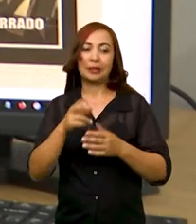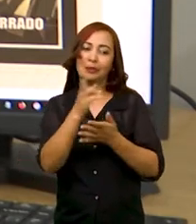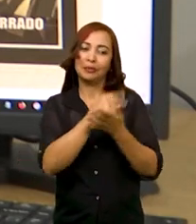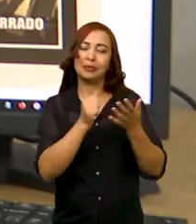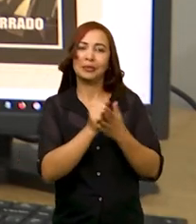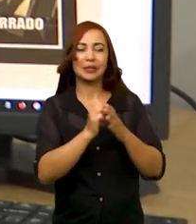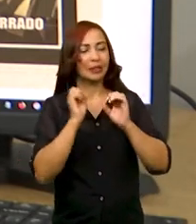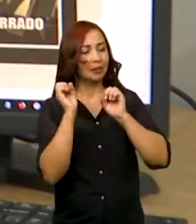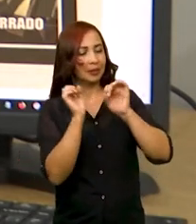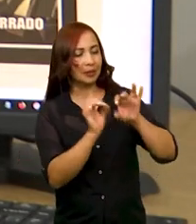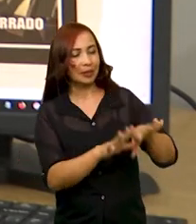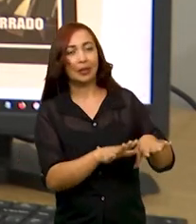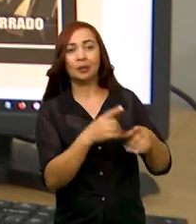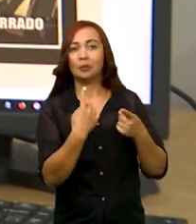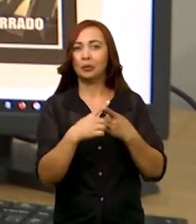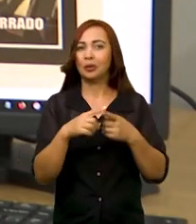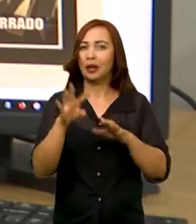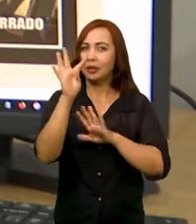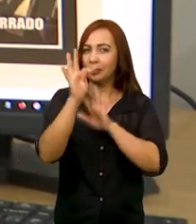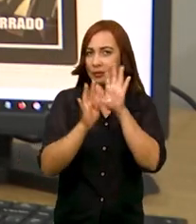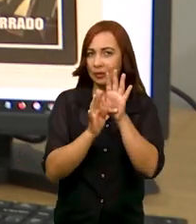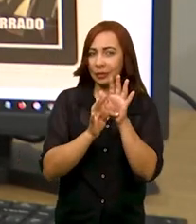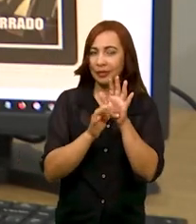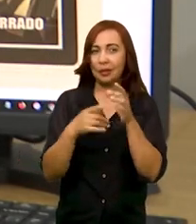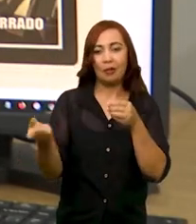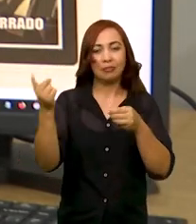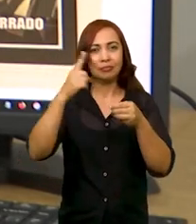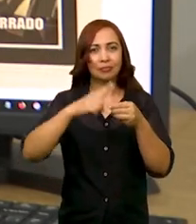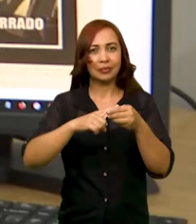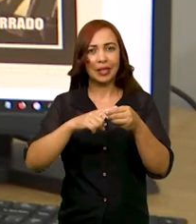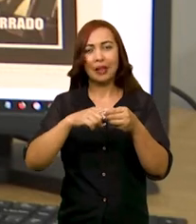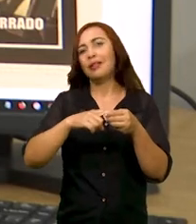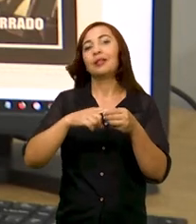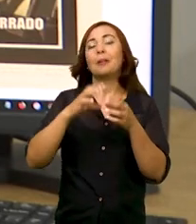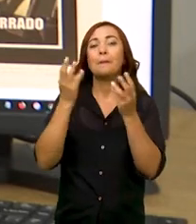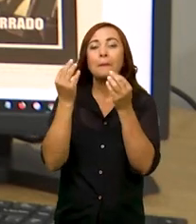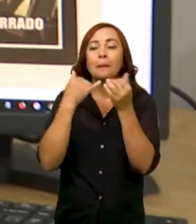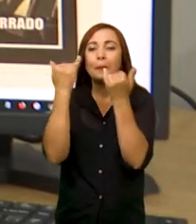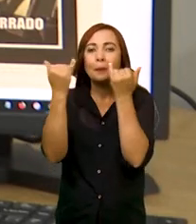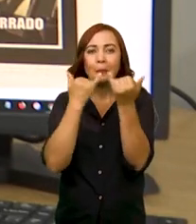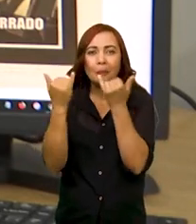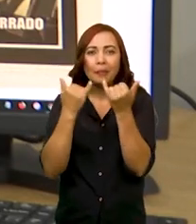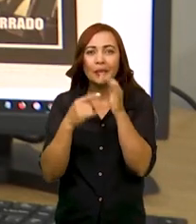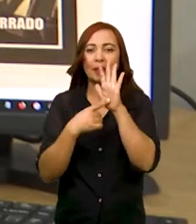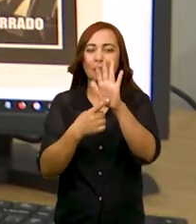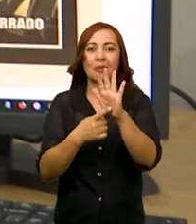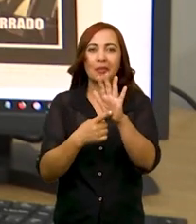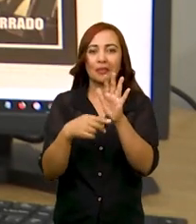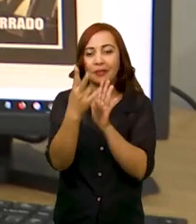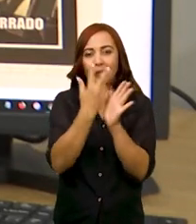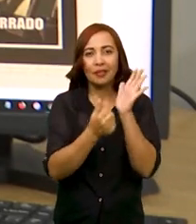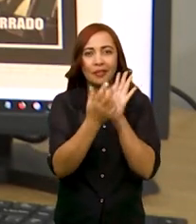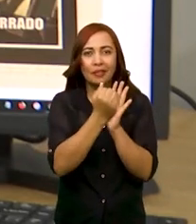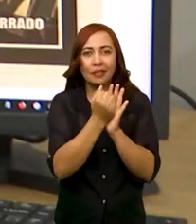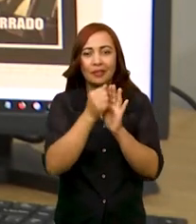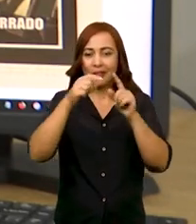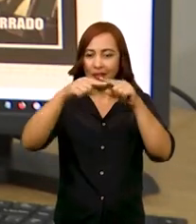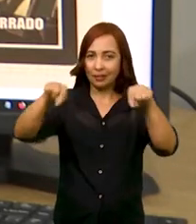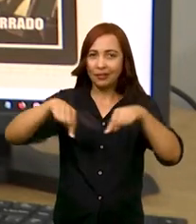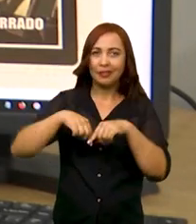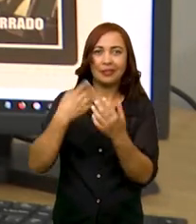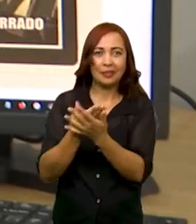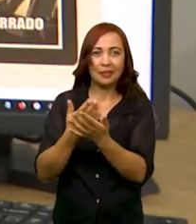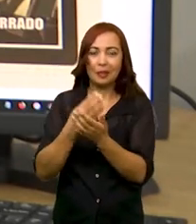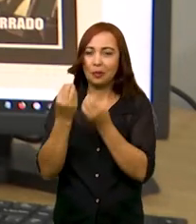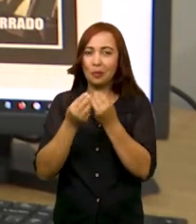é desperdiçada, porque um texto como um meme, ele traz muitas informações. Então, a gente apresentar o meme na sala de aula como